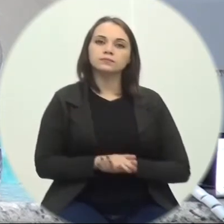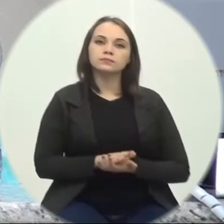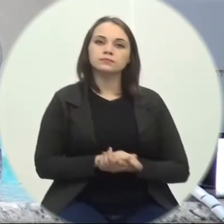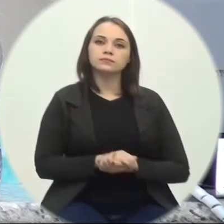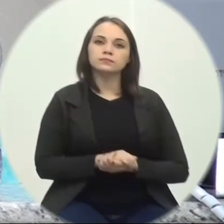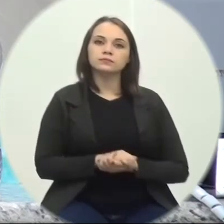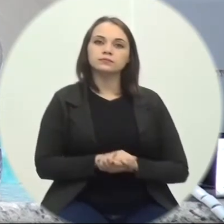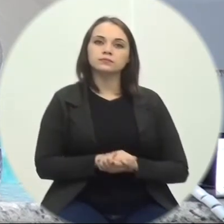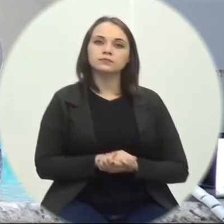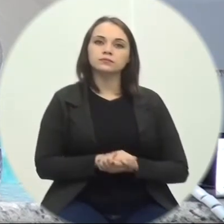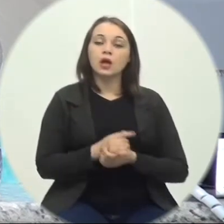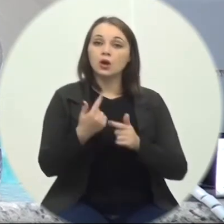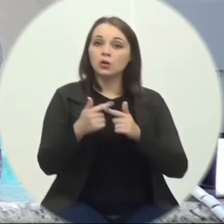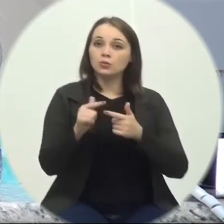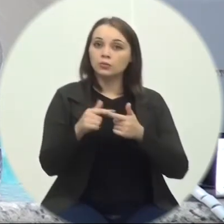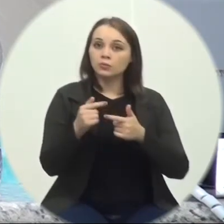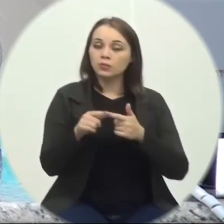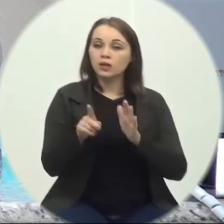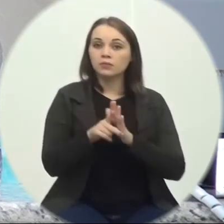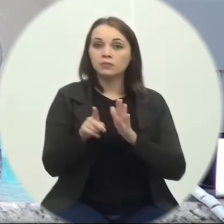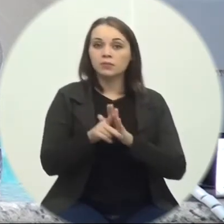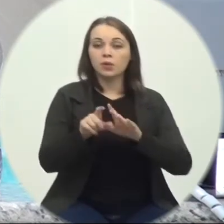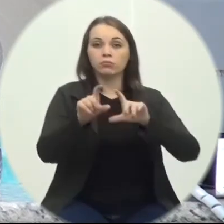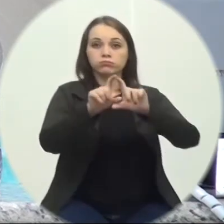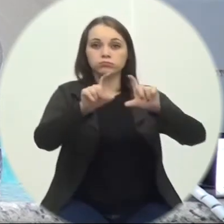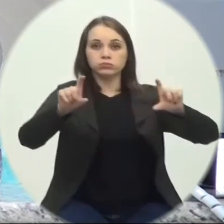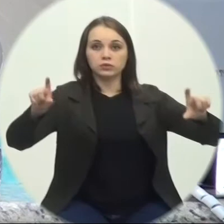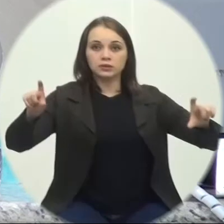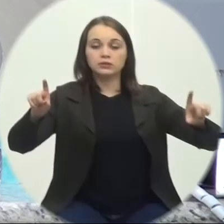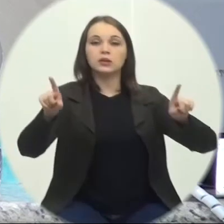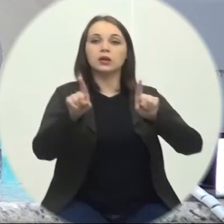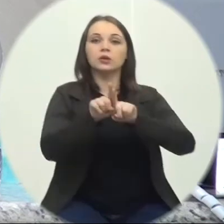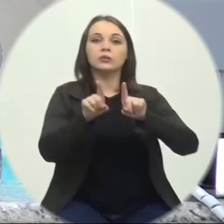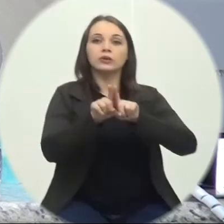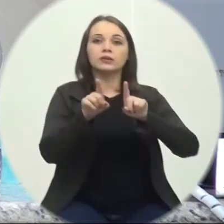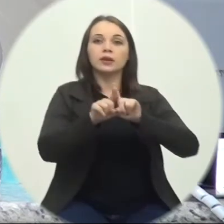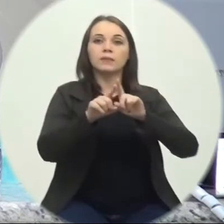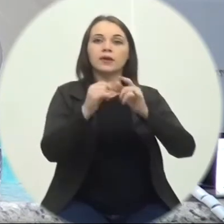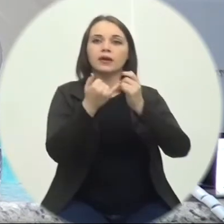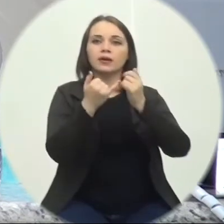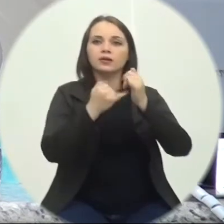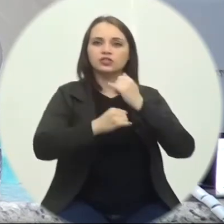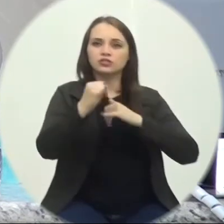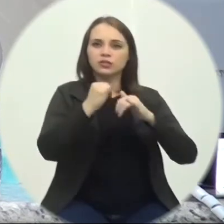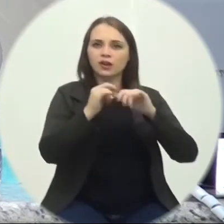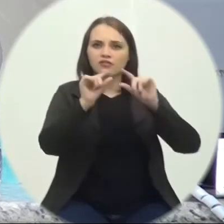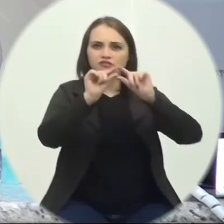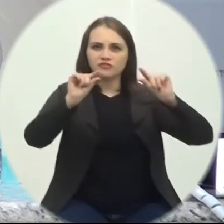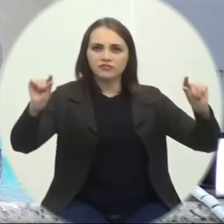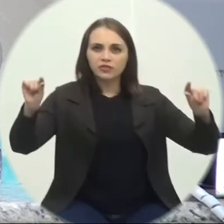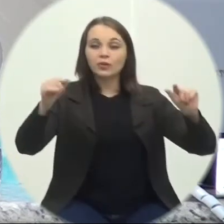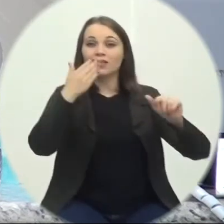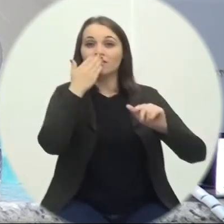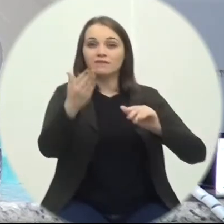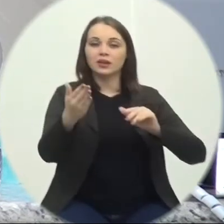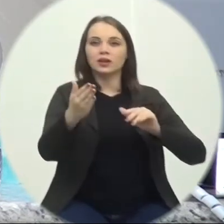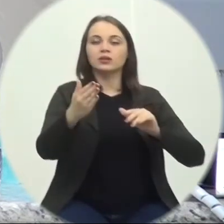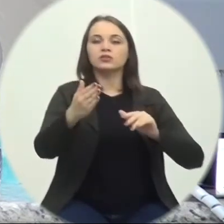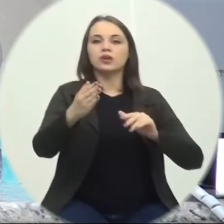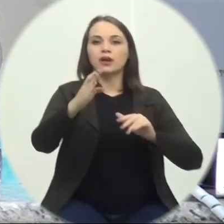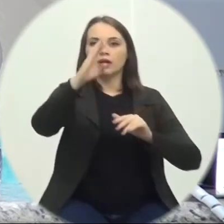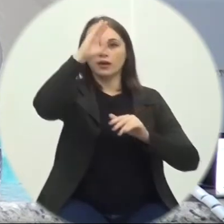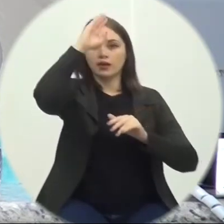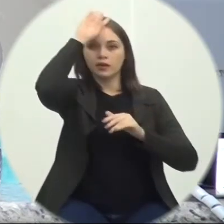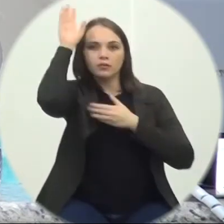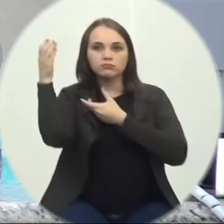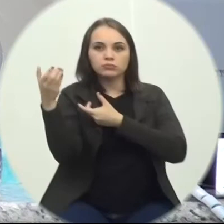Óptica Em tubulações Na rua Dolores dos Santos Em frente Ao corpo De bombeiro Existe a possibilidade De notificar Empresas Responsáveis